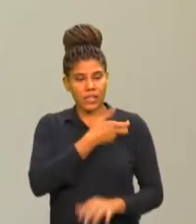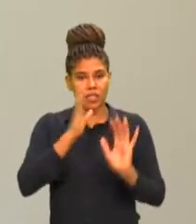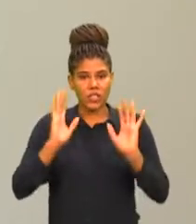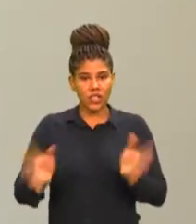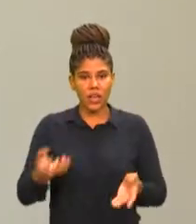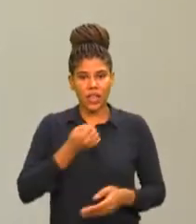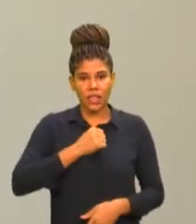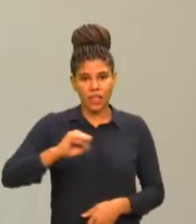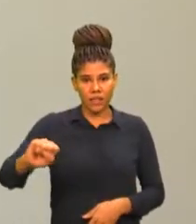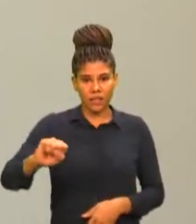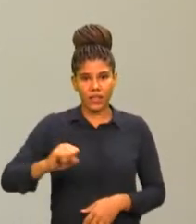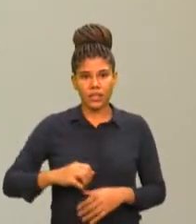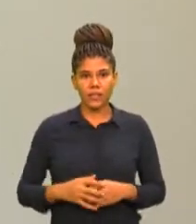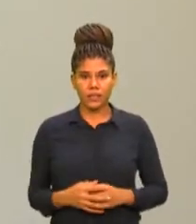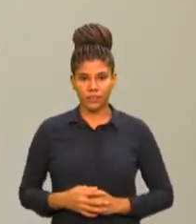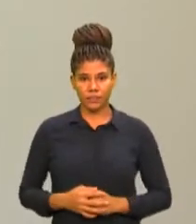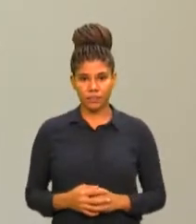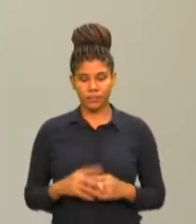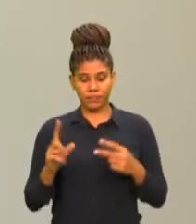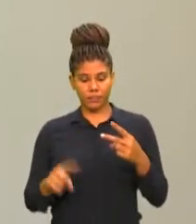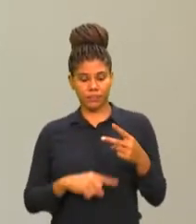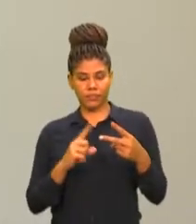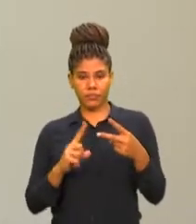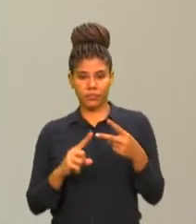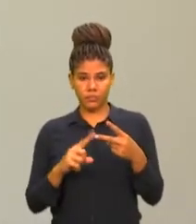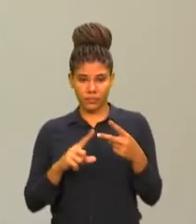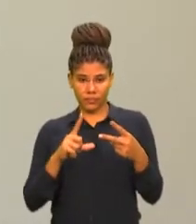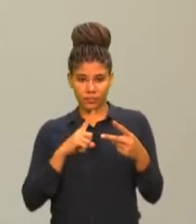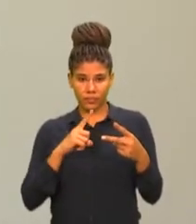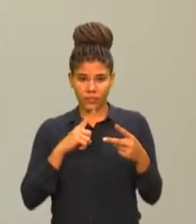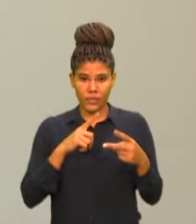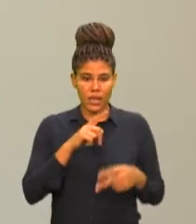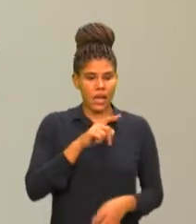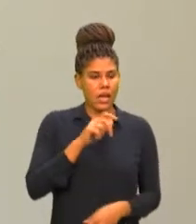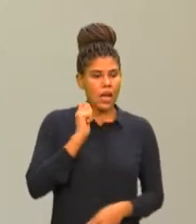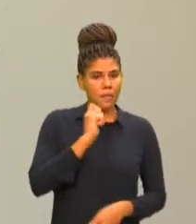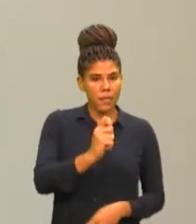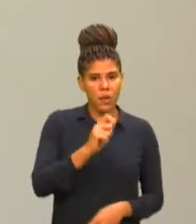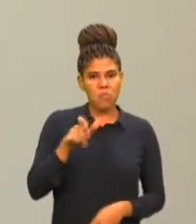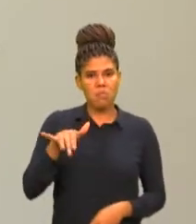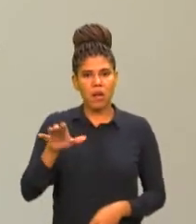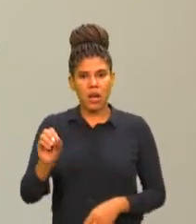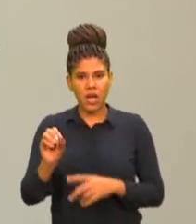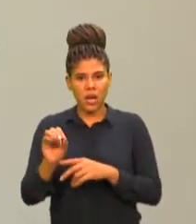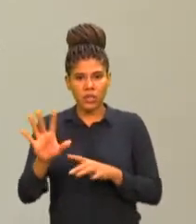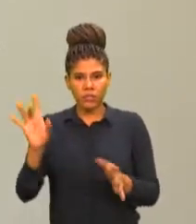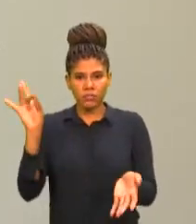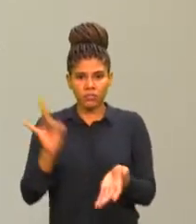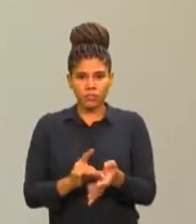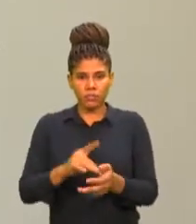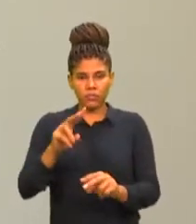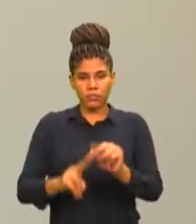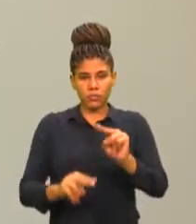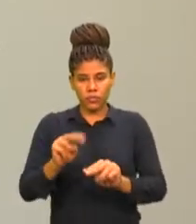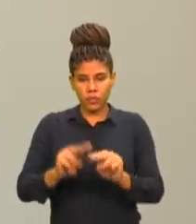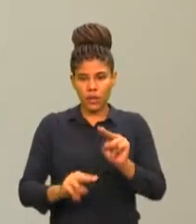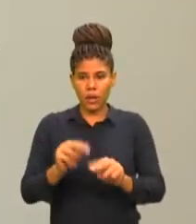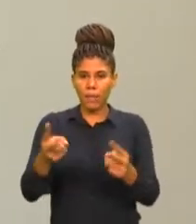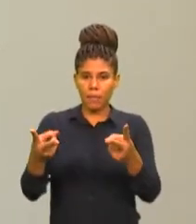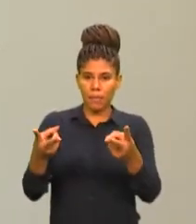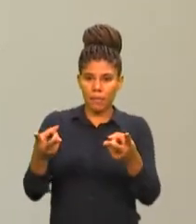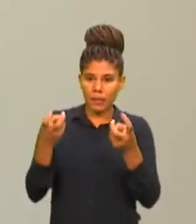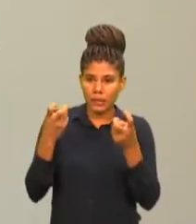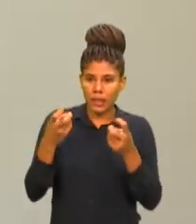daqueles indivíduos. Logo em seguida, também na transição de abril para maio, se consolidando em junho, você começa a perceber também na faixa de 60 a